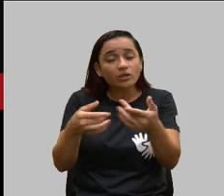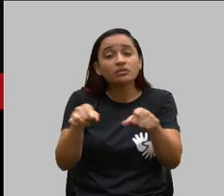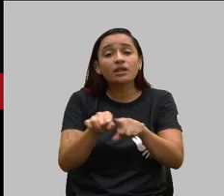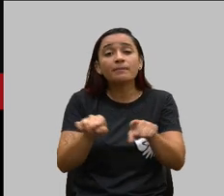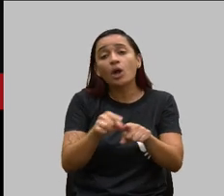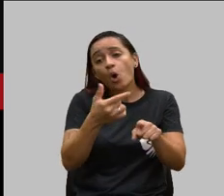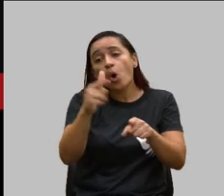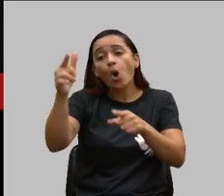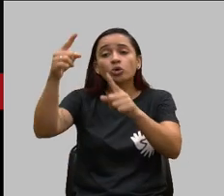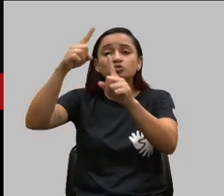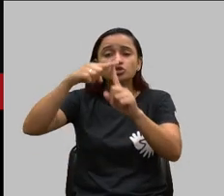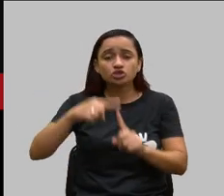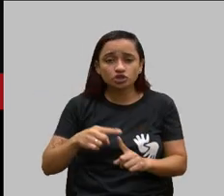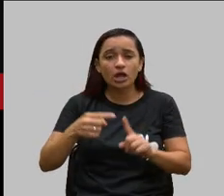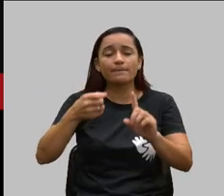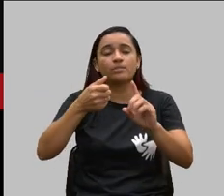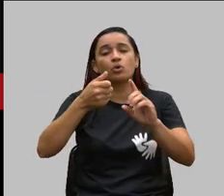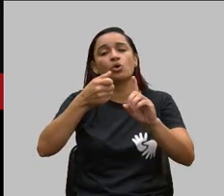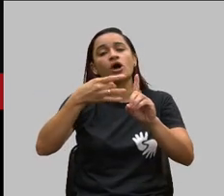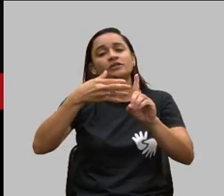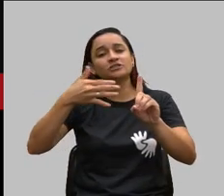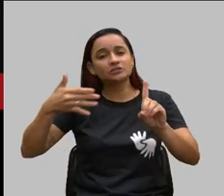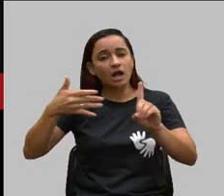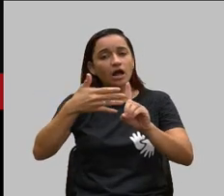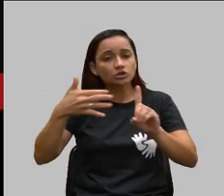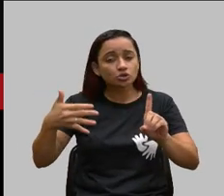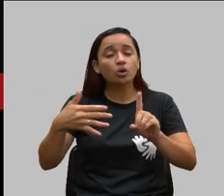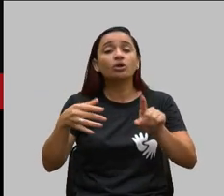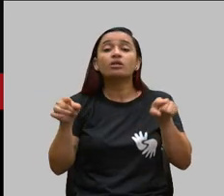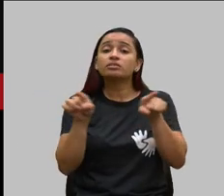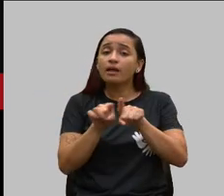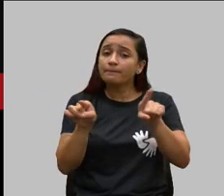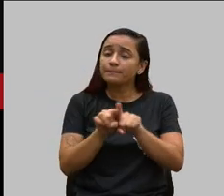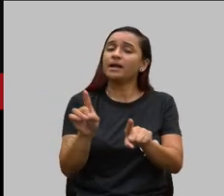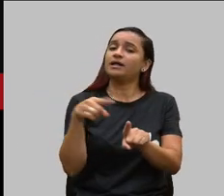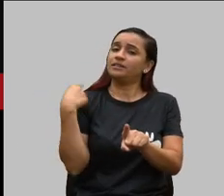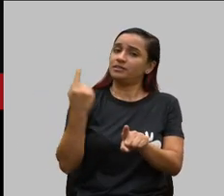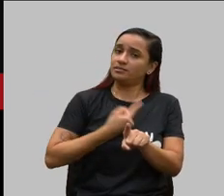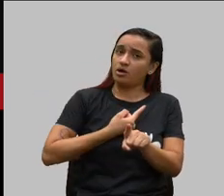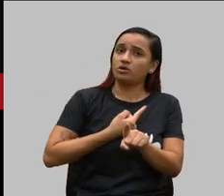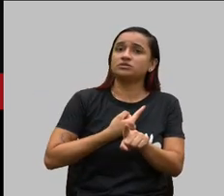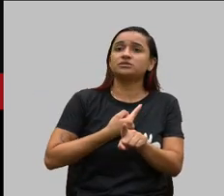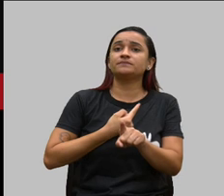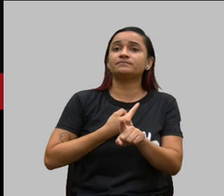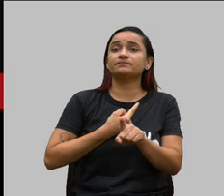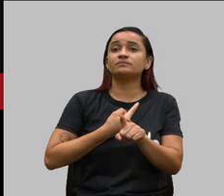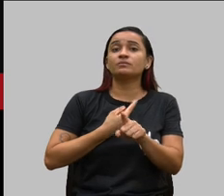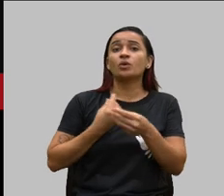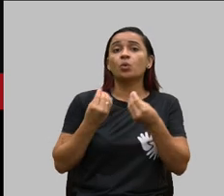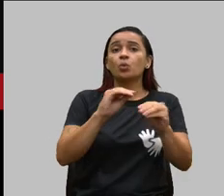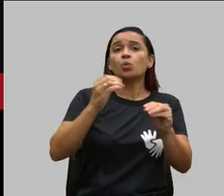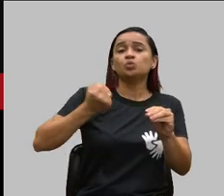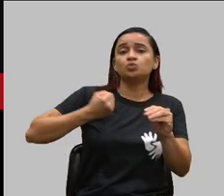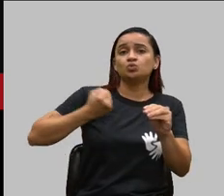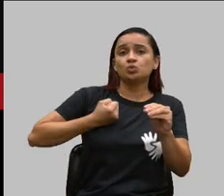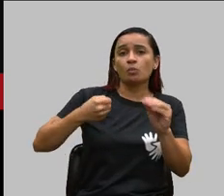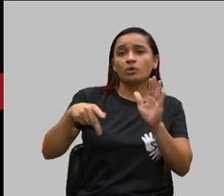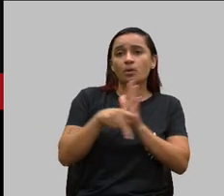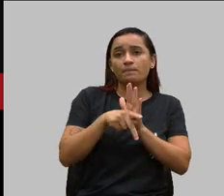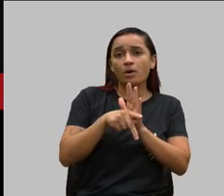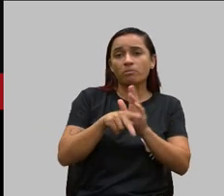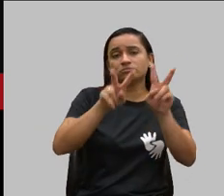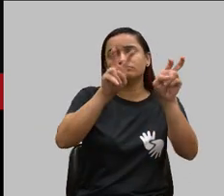de transtorno e para qualquer coisa a gente tirou o número de sessões seja para